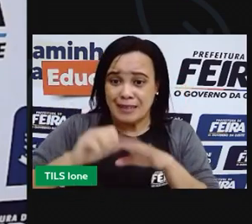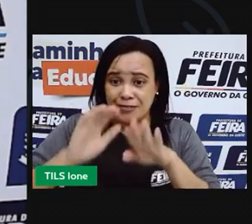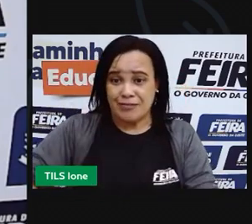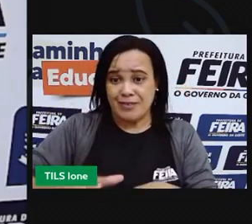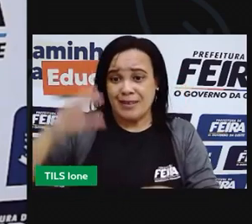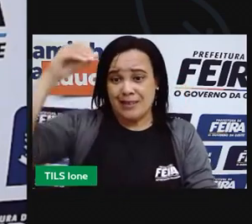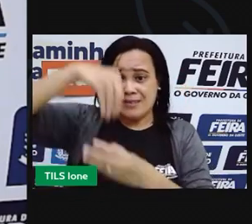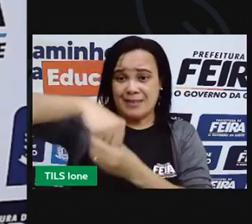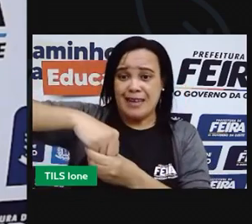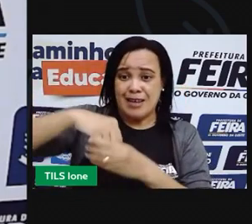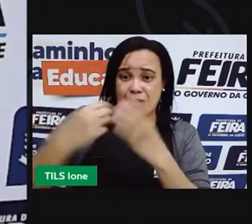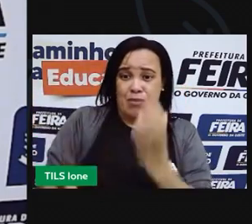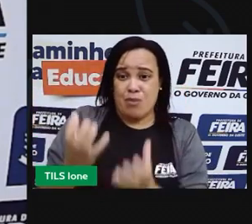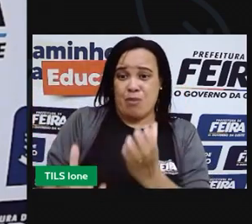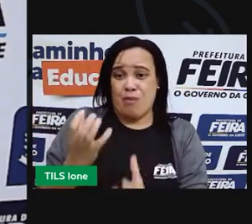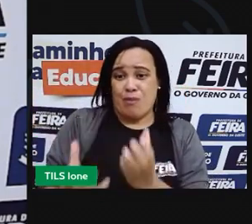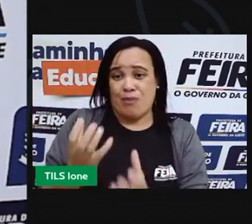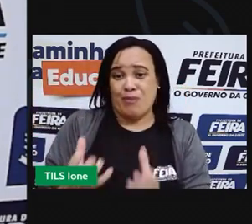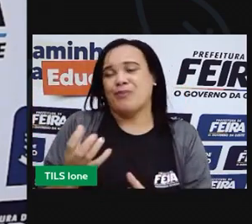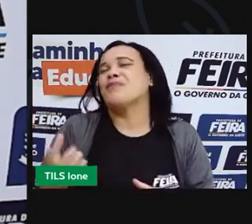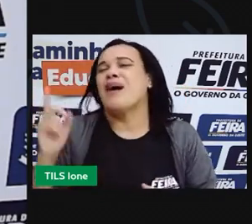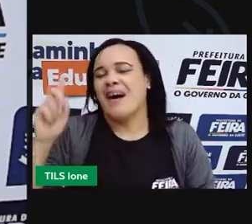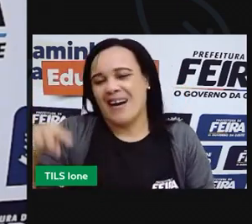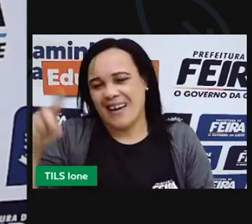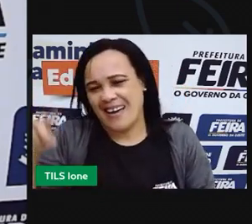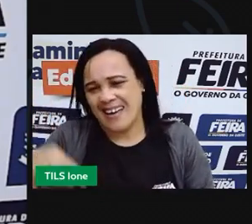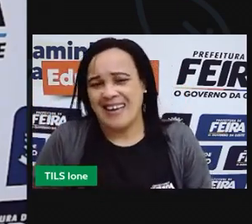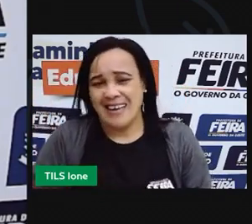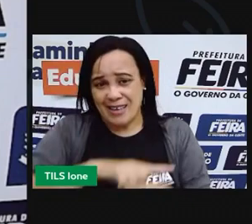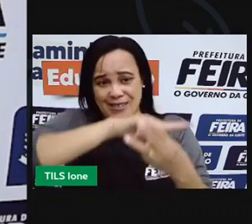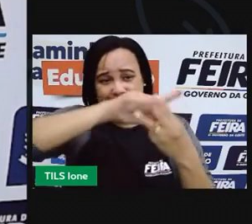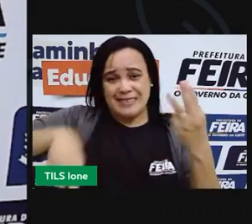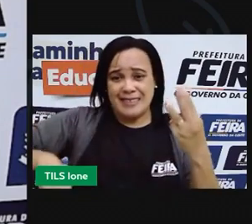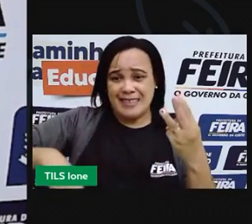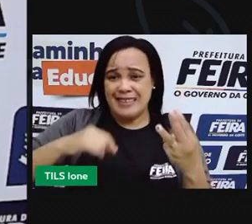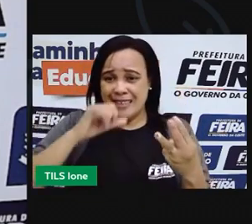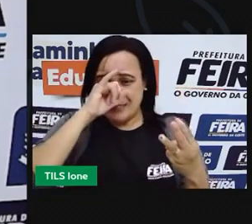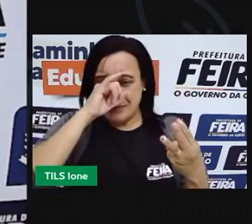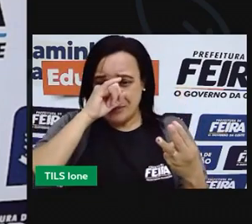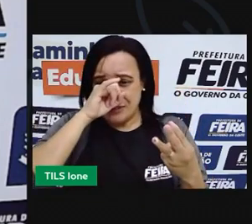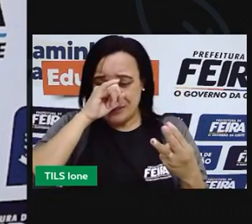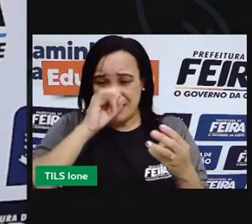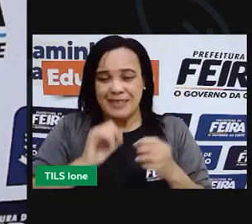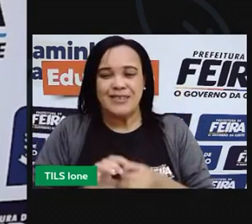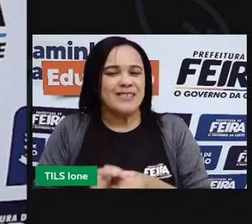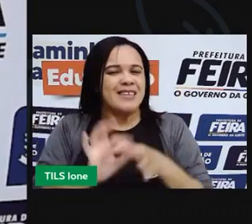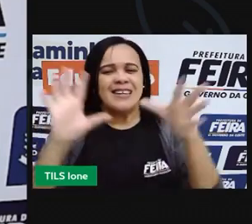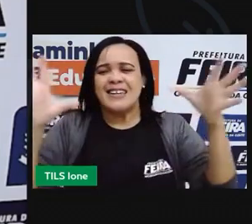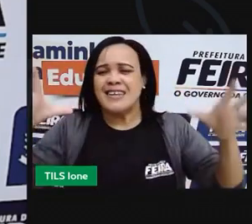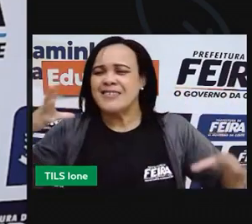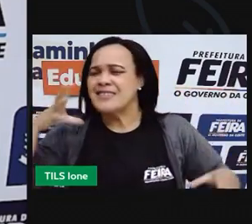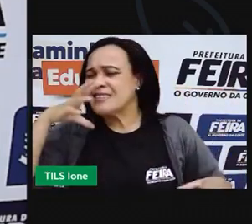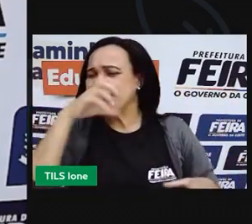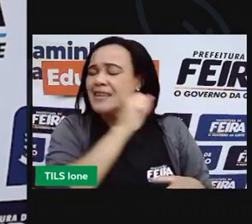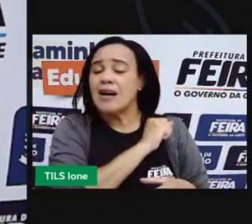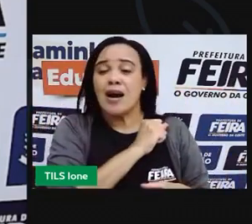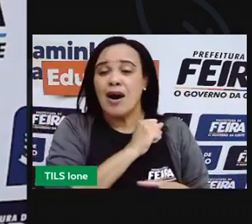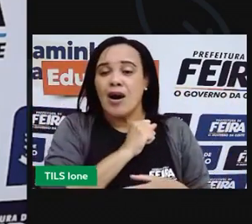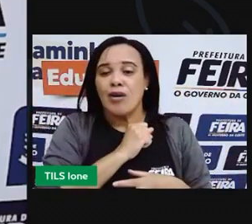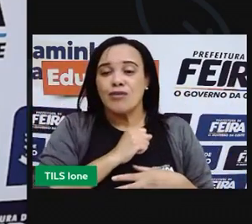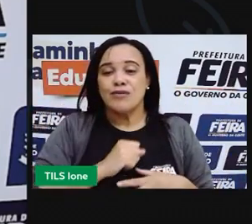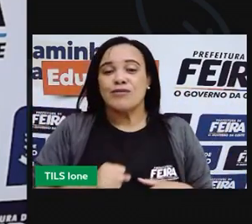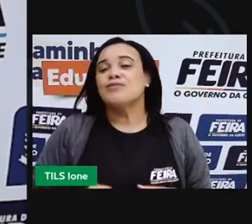E aí, ficou os três porquinhos a salvo, protegido, livres do lobo mau.